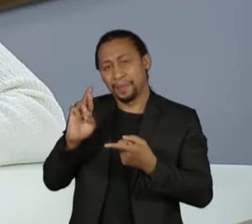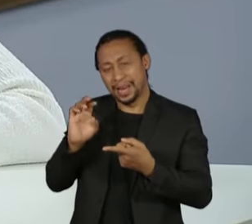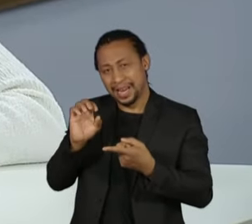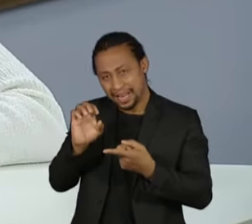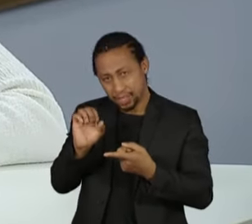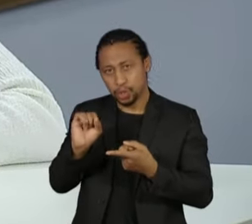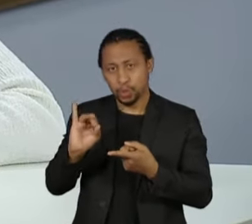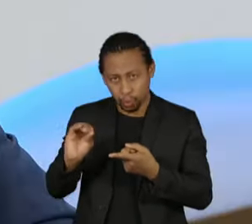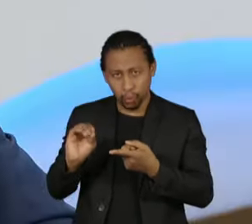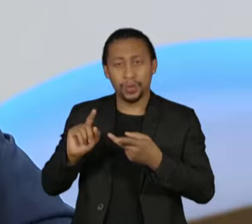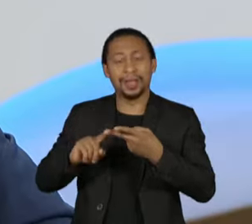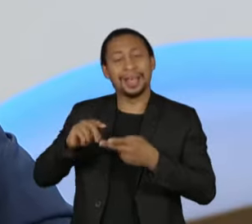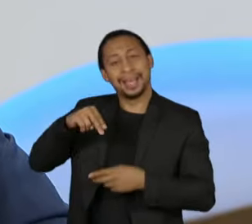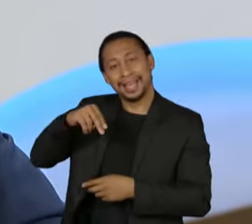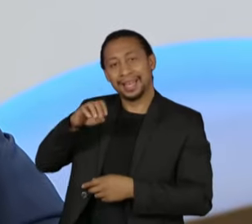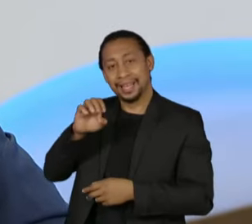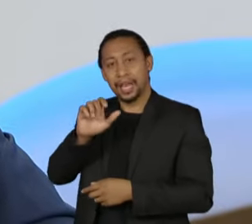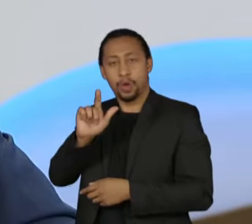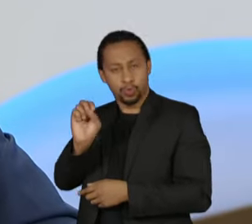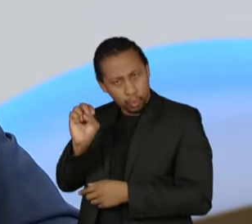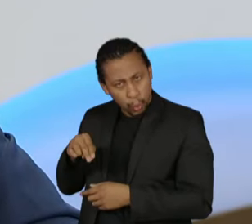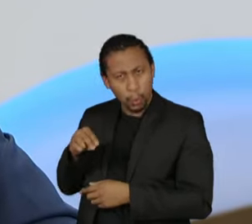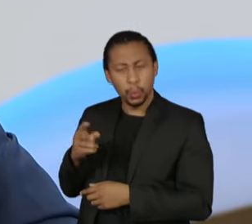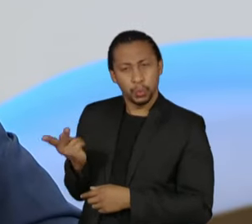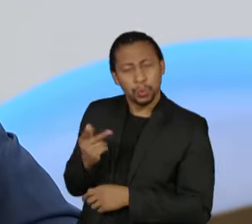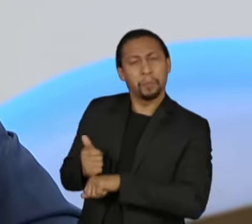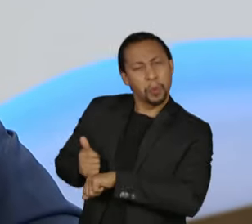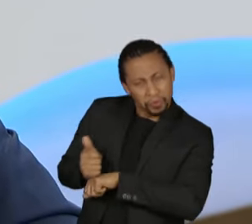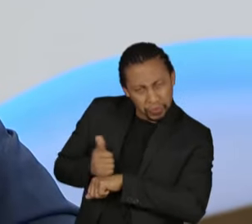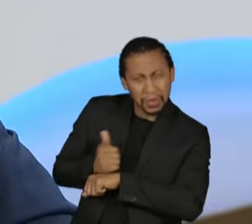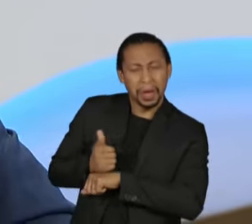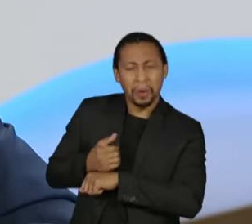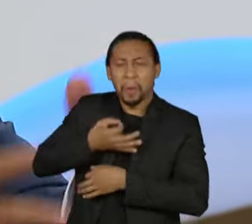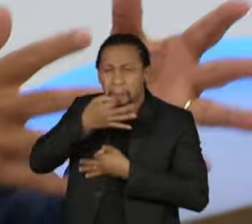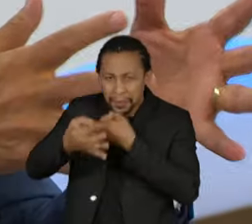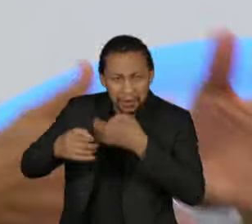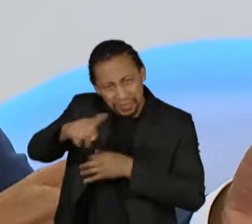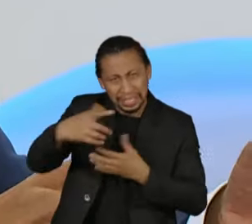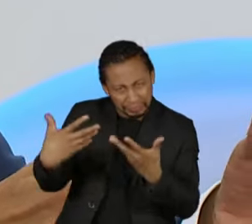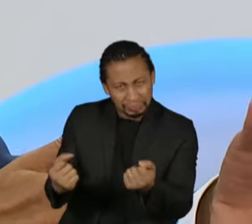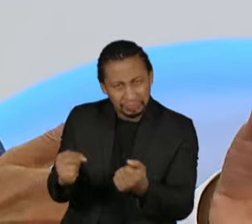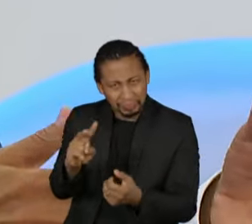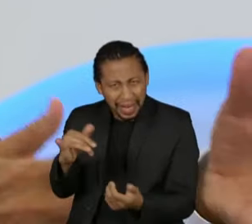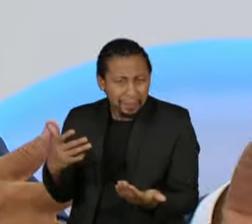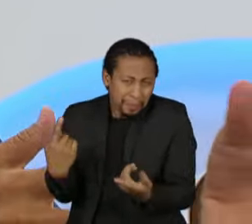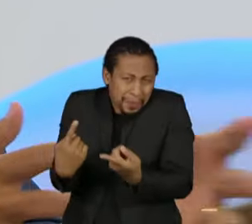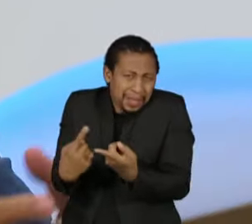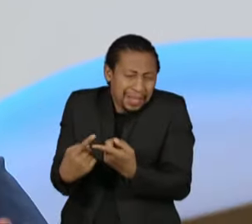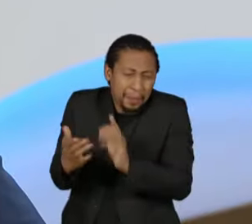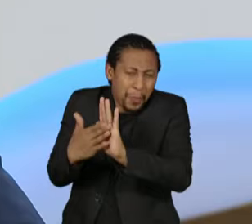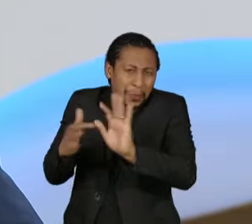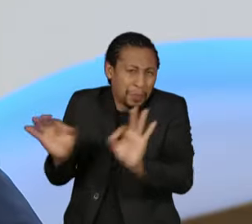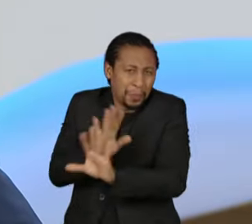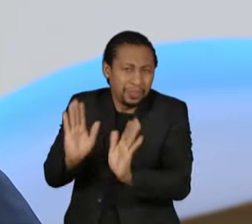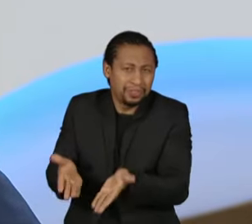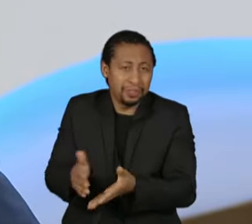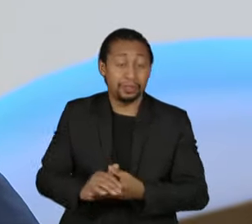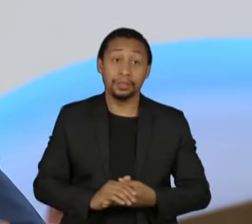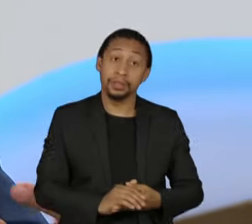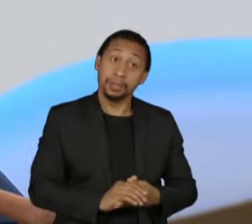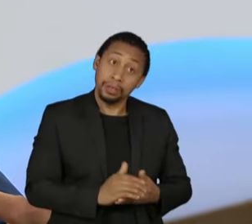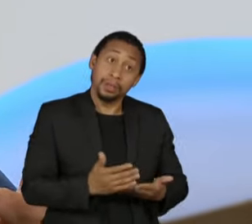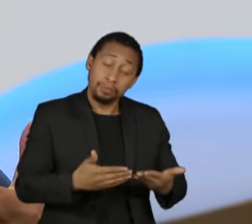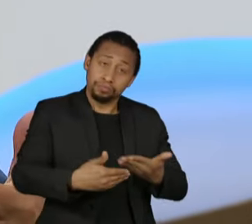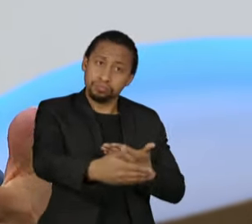ouvidos nessa discussão da PEC? Porque a proposta parece que já está pronta. Não, na verdade, vai caber, em última análise,